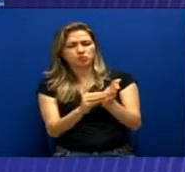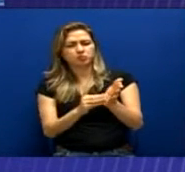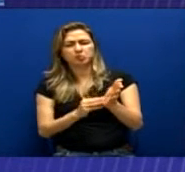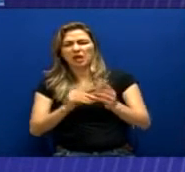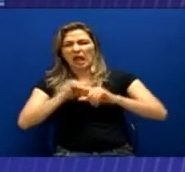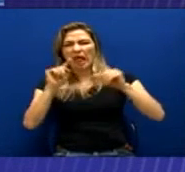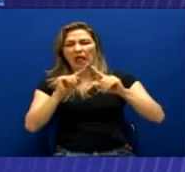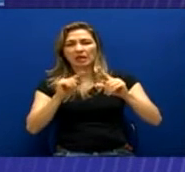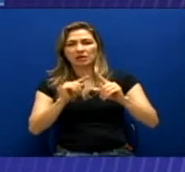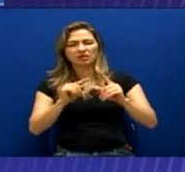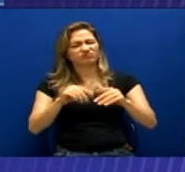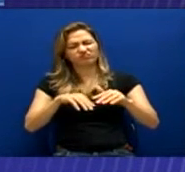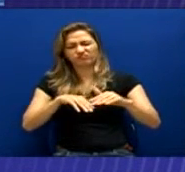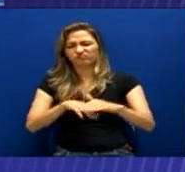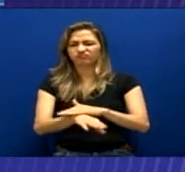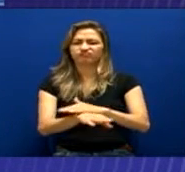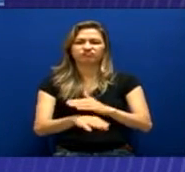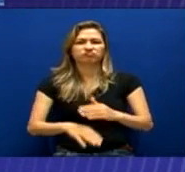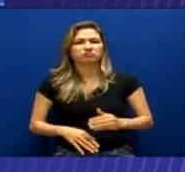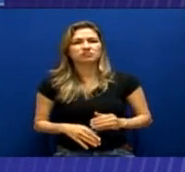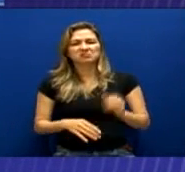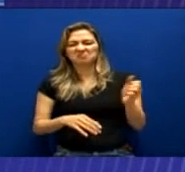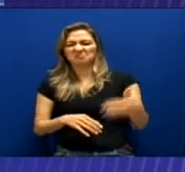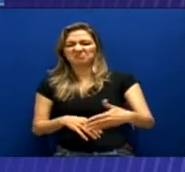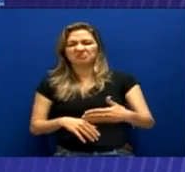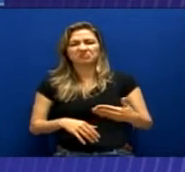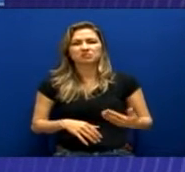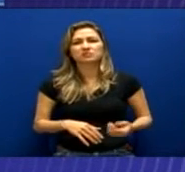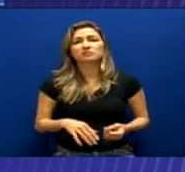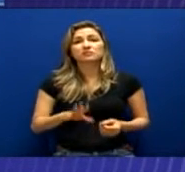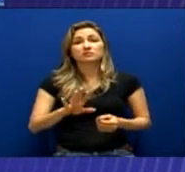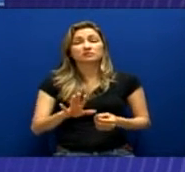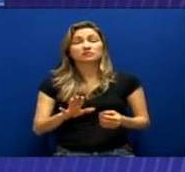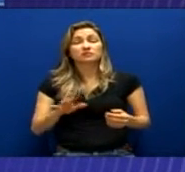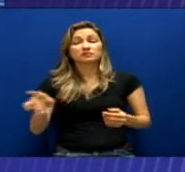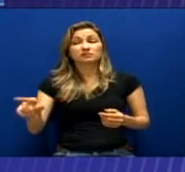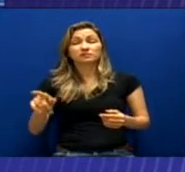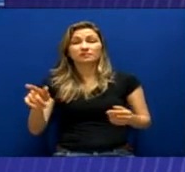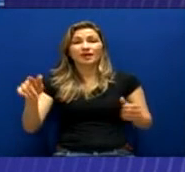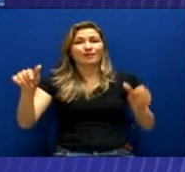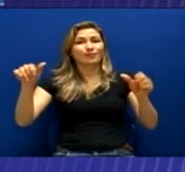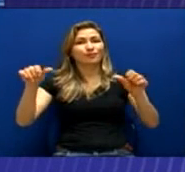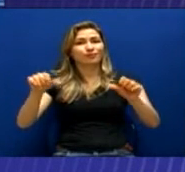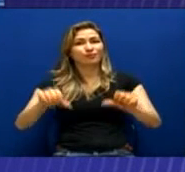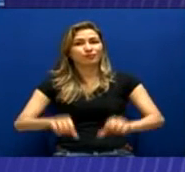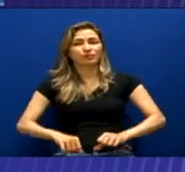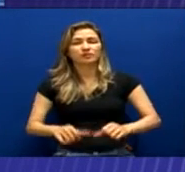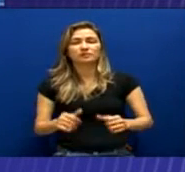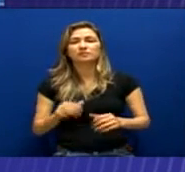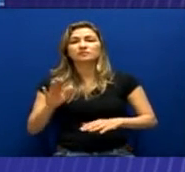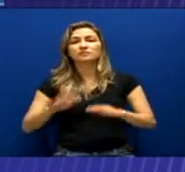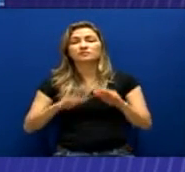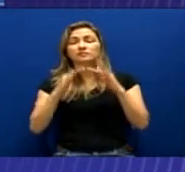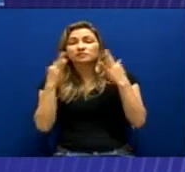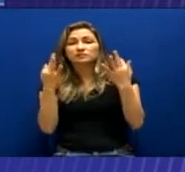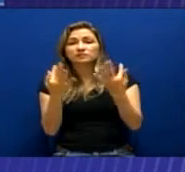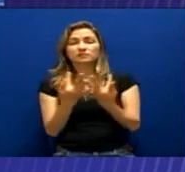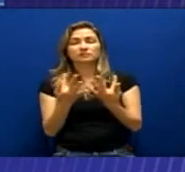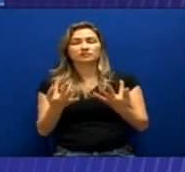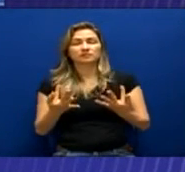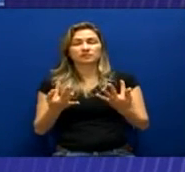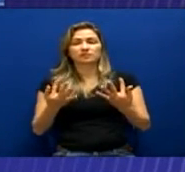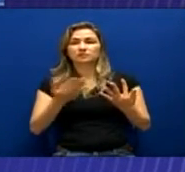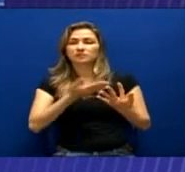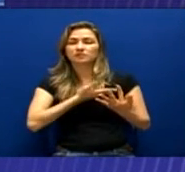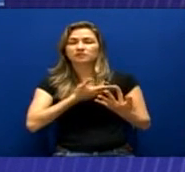violência moral, ameaças de males futuros e graves, não somente à vítima, aos seus parentes e familiares. Temos vítimas